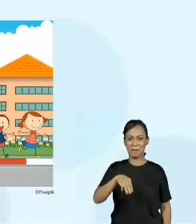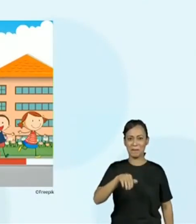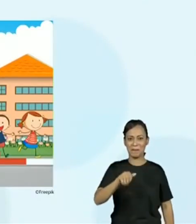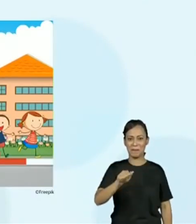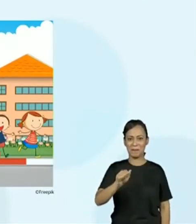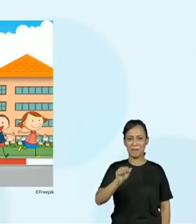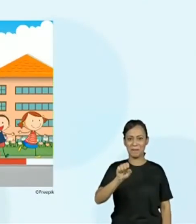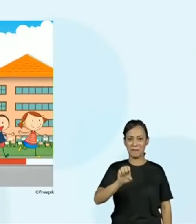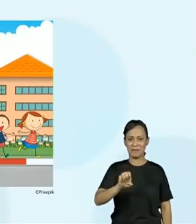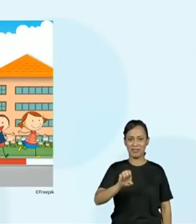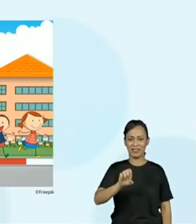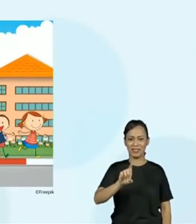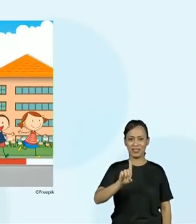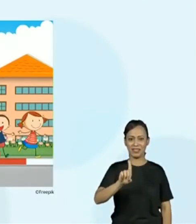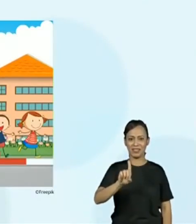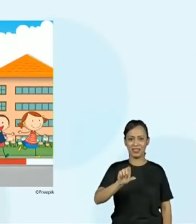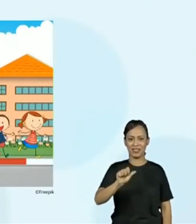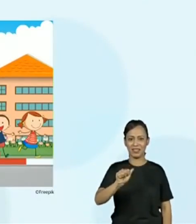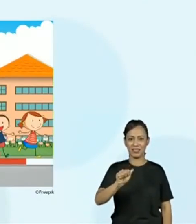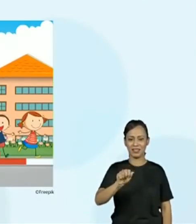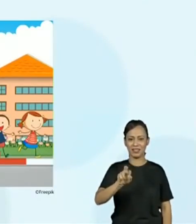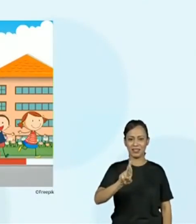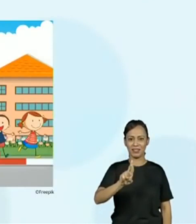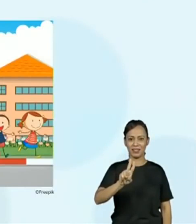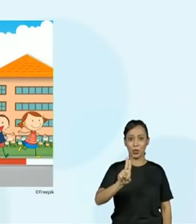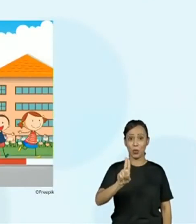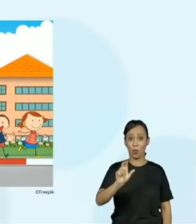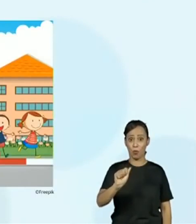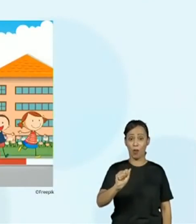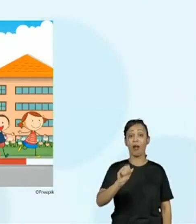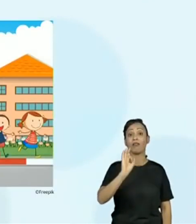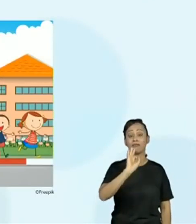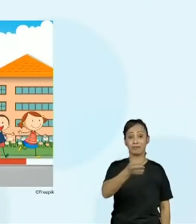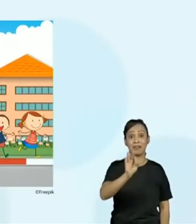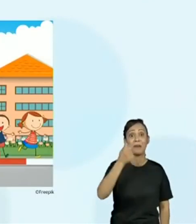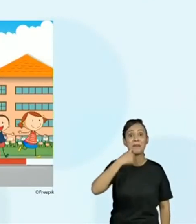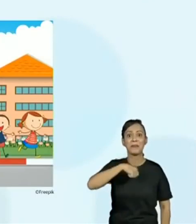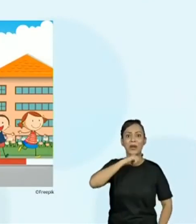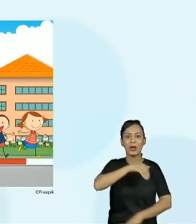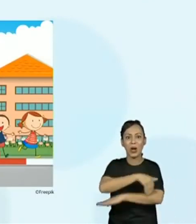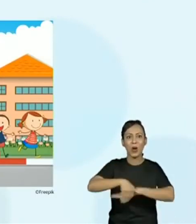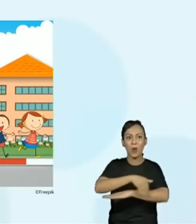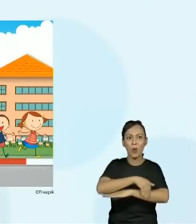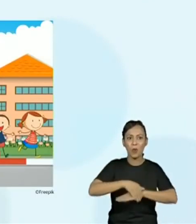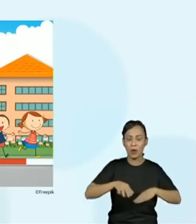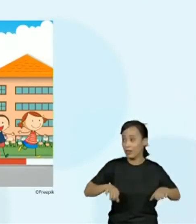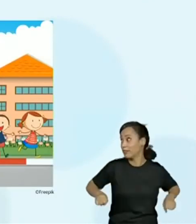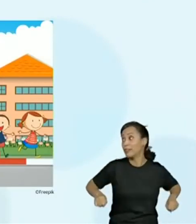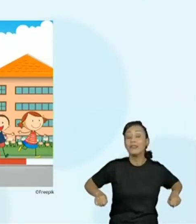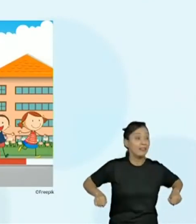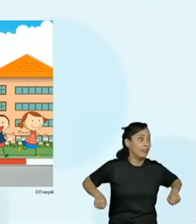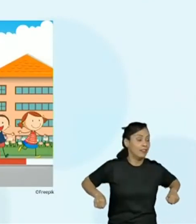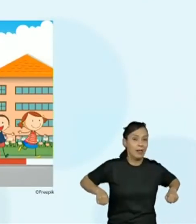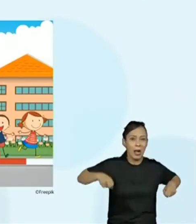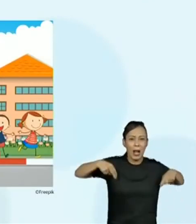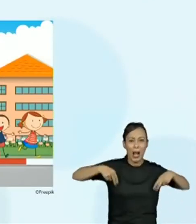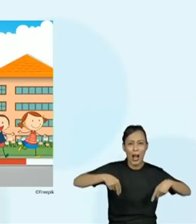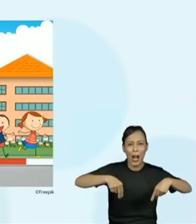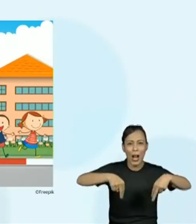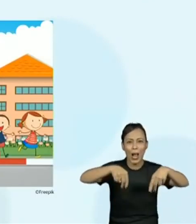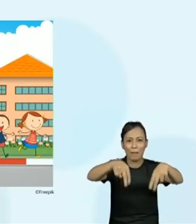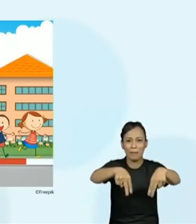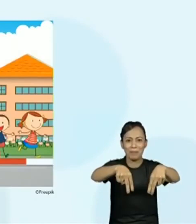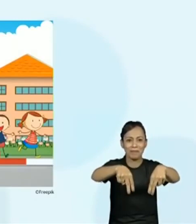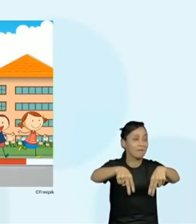Hoje em dia, né, quem vive em grandes metrópoles aí, né, em cidades grandes, não consegue fazer essa brincadeira na rua como as crianças estão